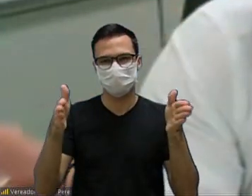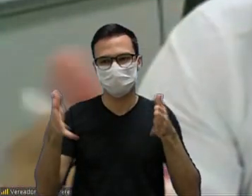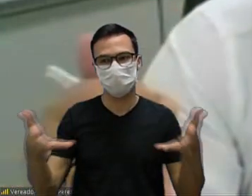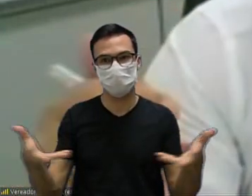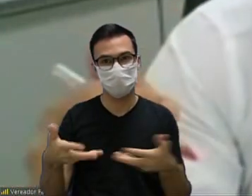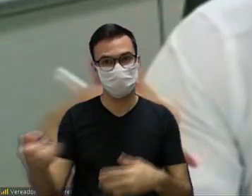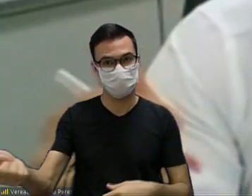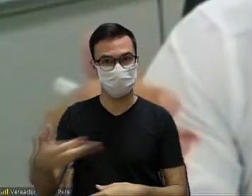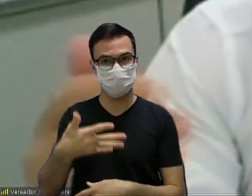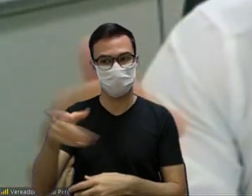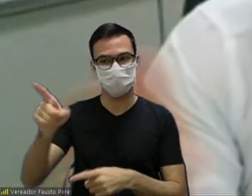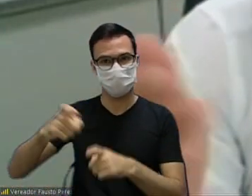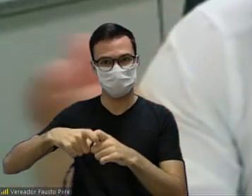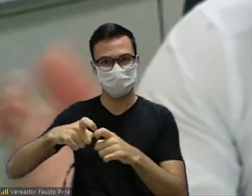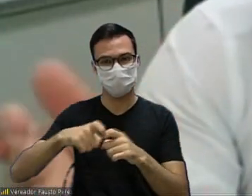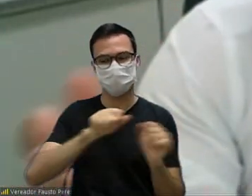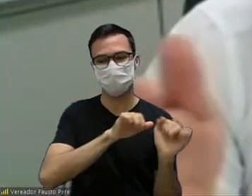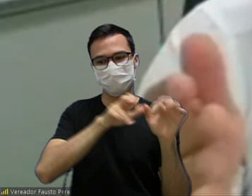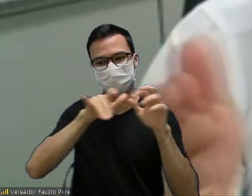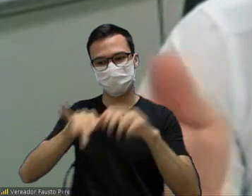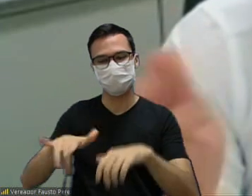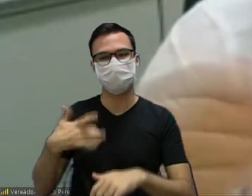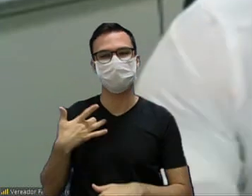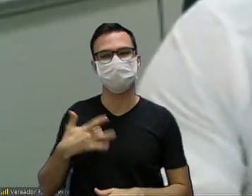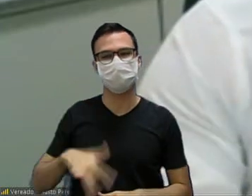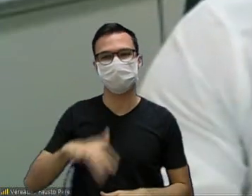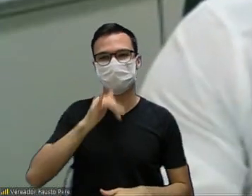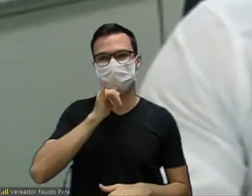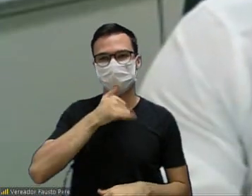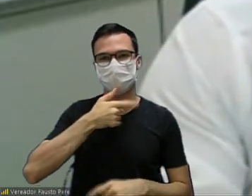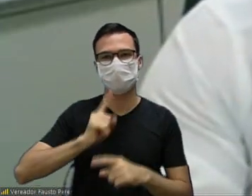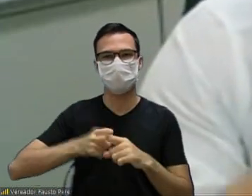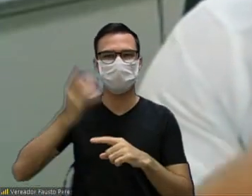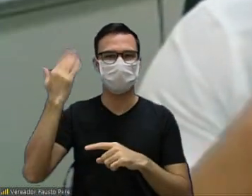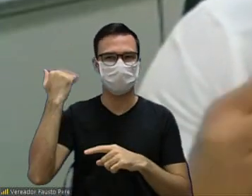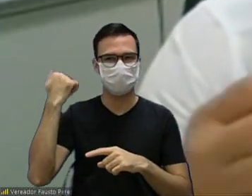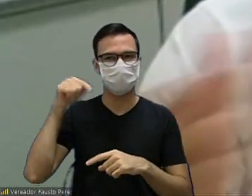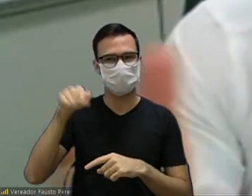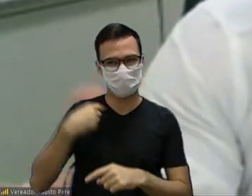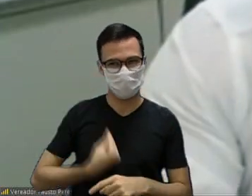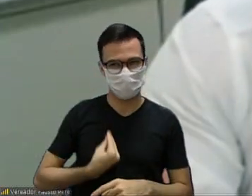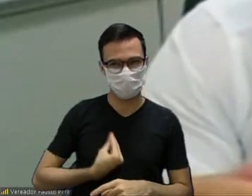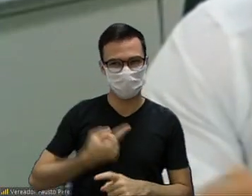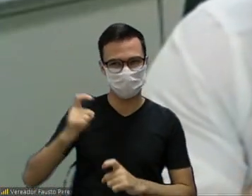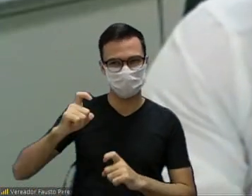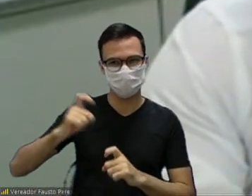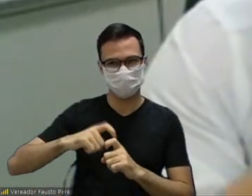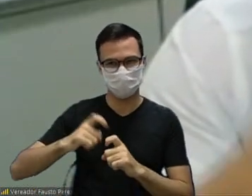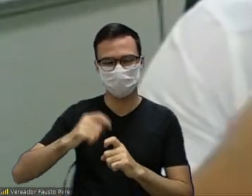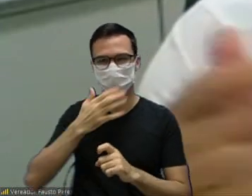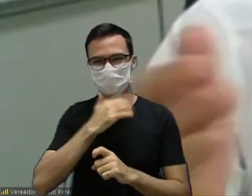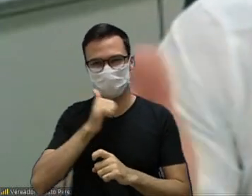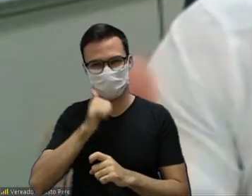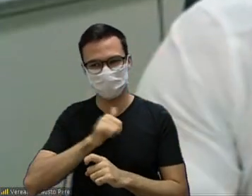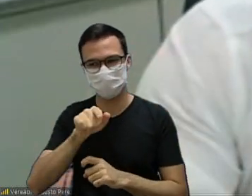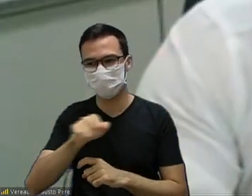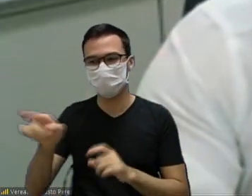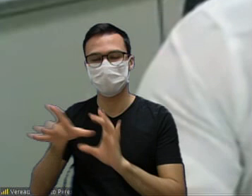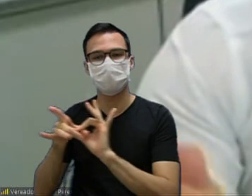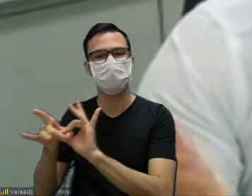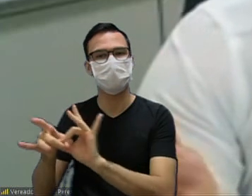estão vindo novos médicos é uma tristeza grande porque quem estava aqui criou uma afinidade muito grande com o município muito grande com a